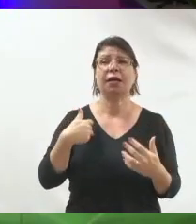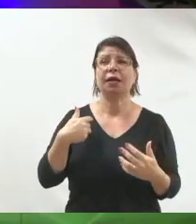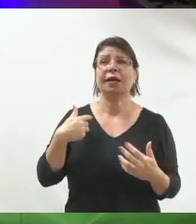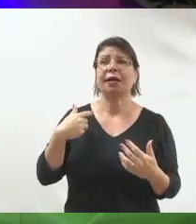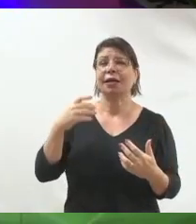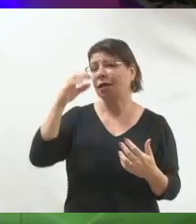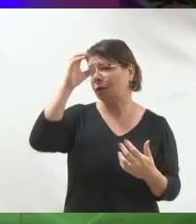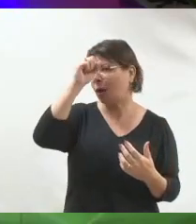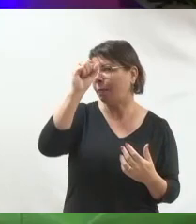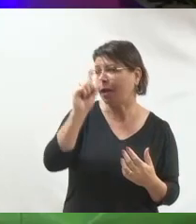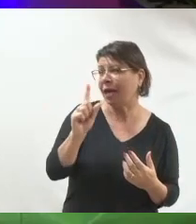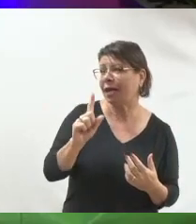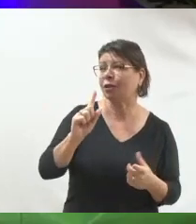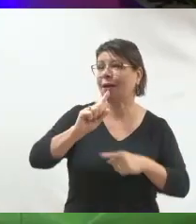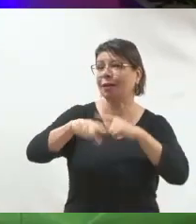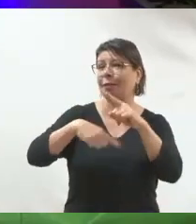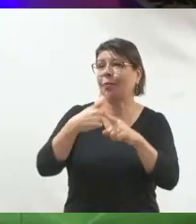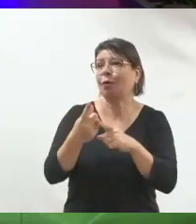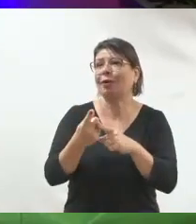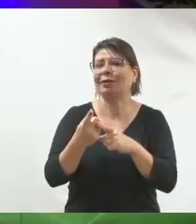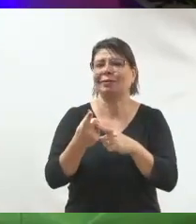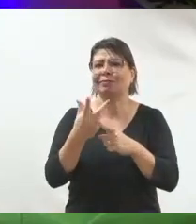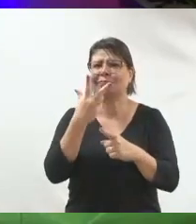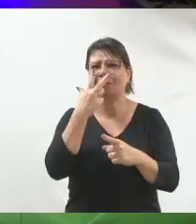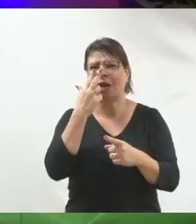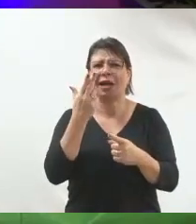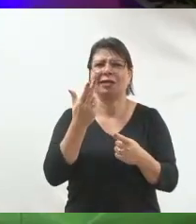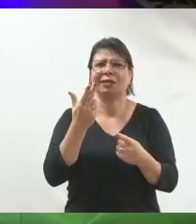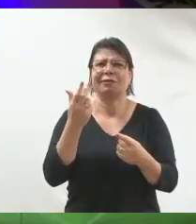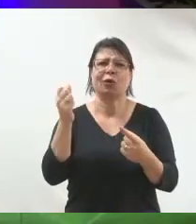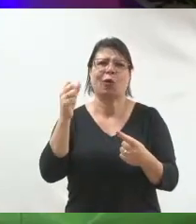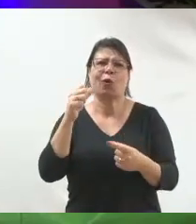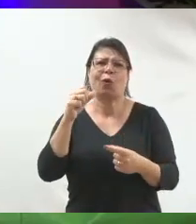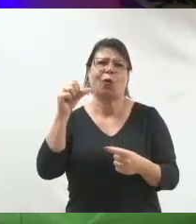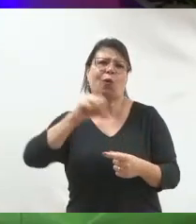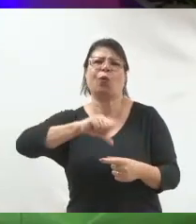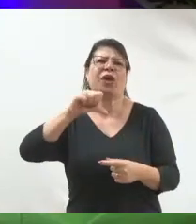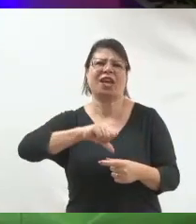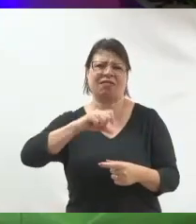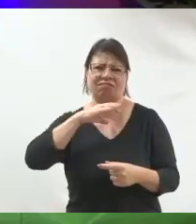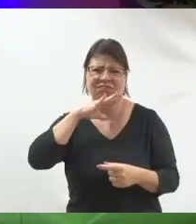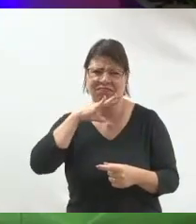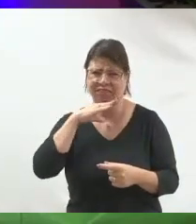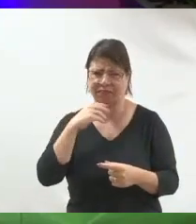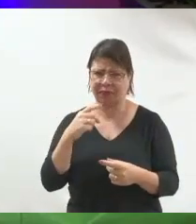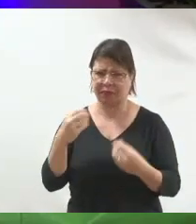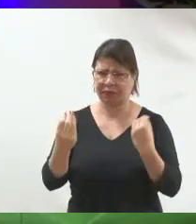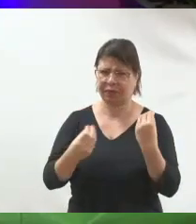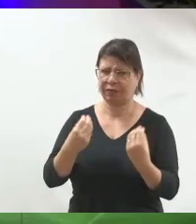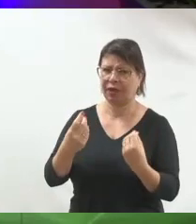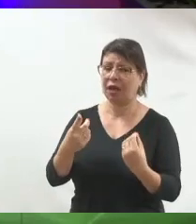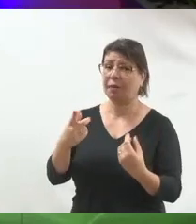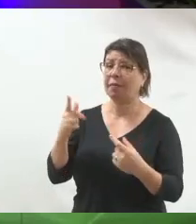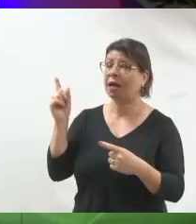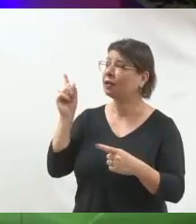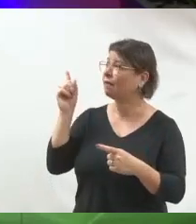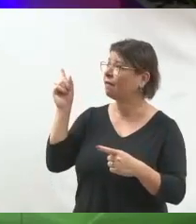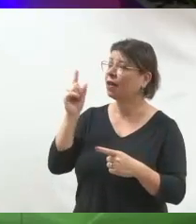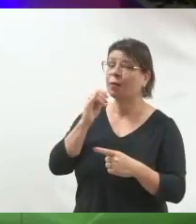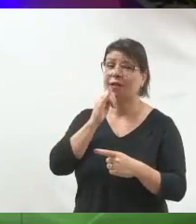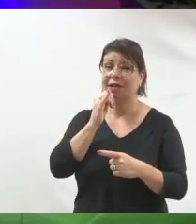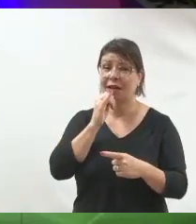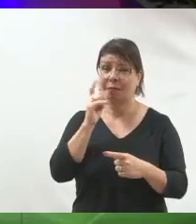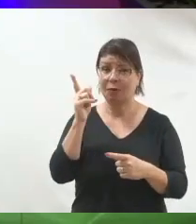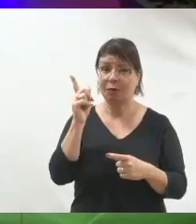equivocada ou fica fora do tom. Olha esse exemplo aqui, como ele ficou dentro da expectativa de